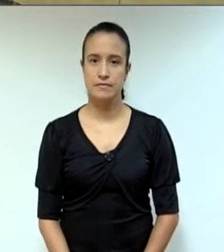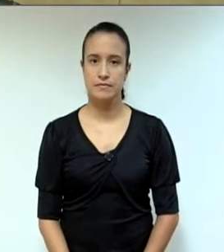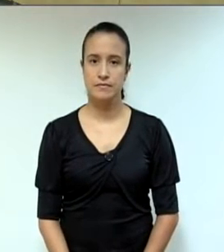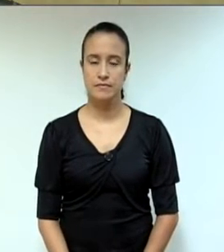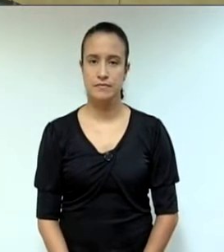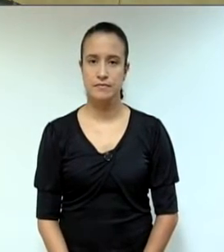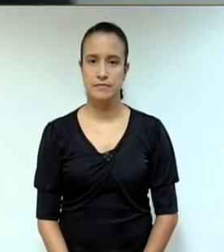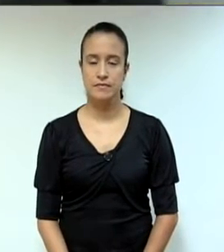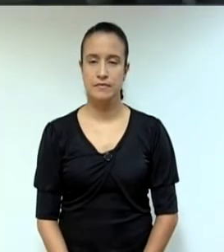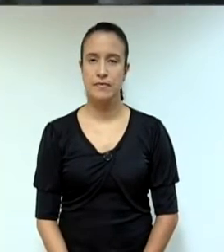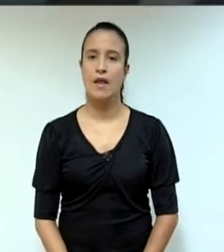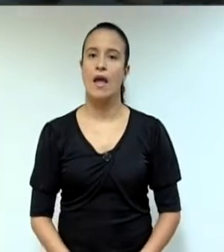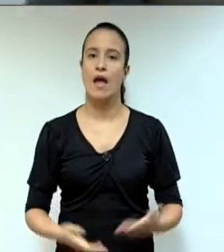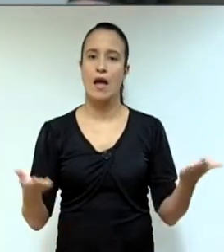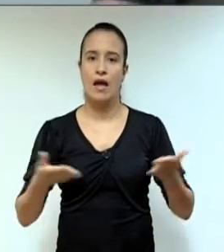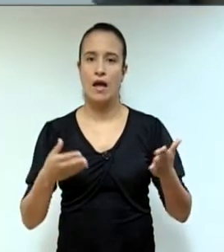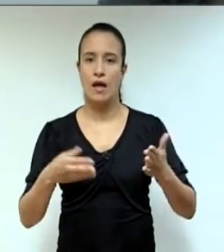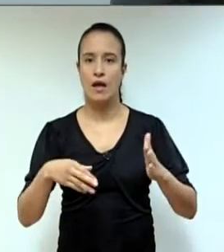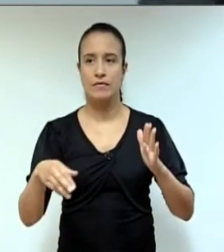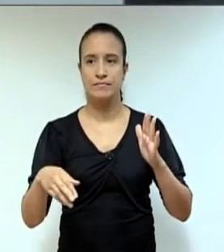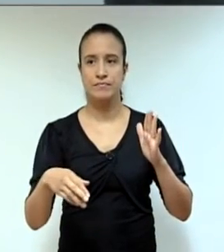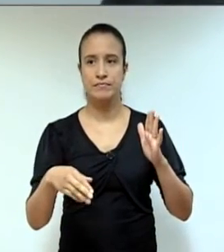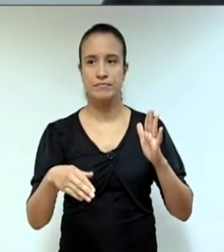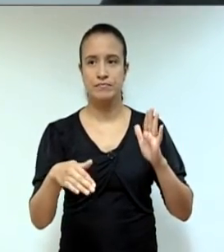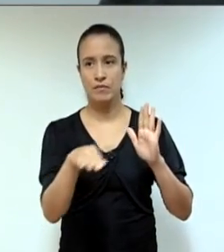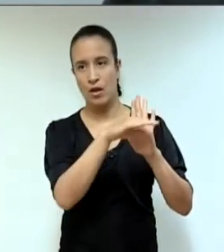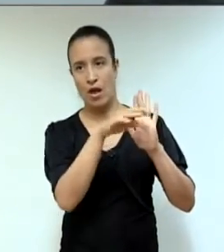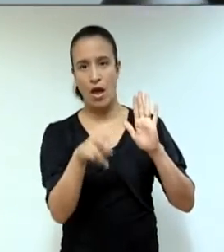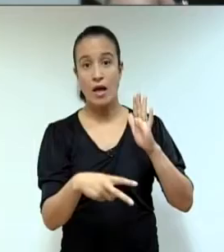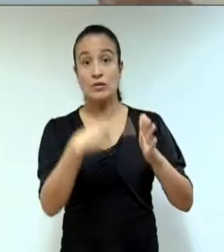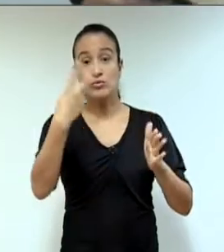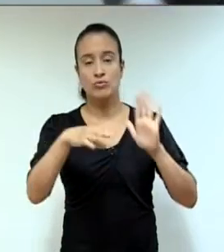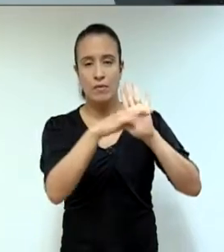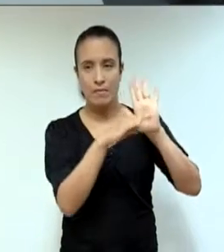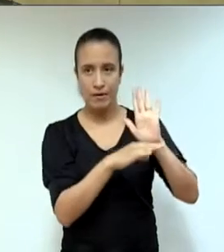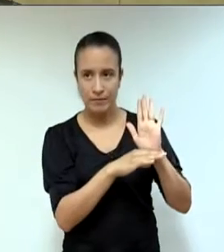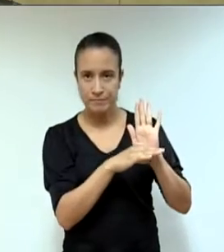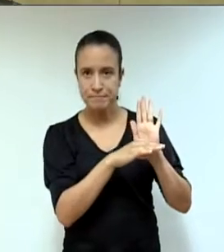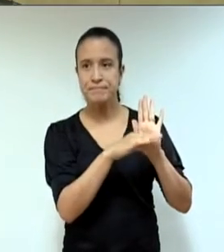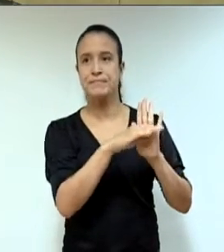Em seguida, passaremos à segunda parte, ordem do dia.